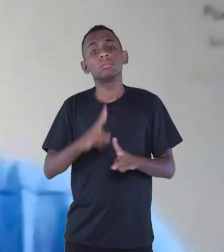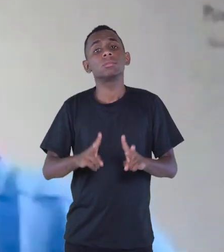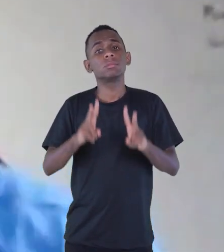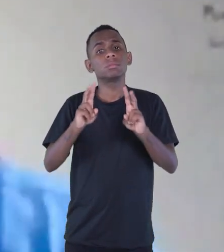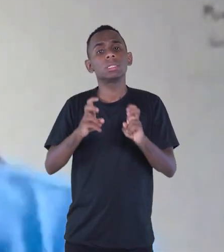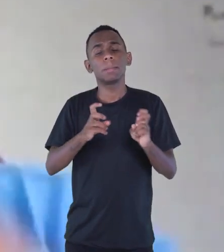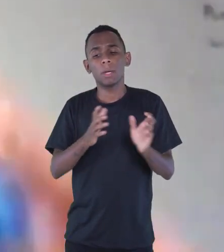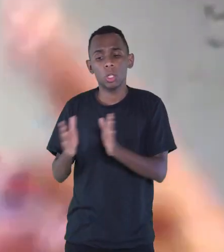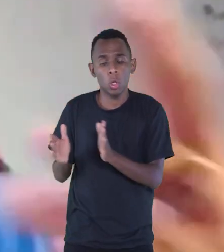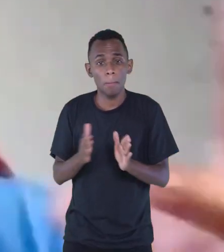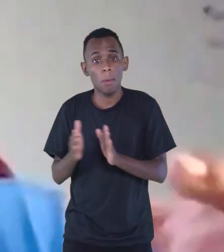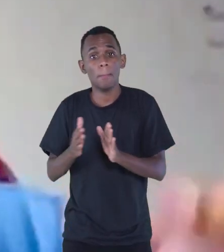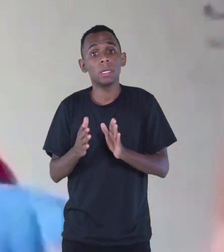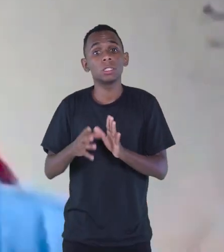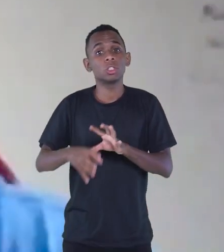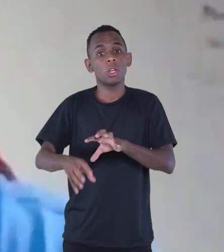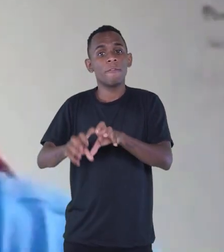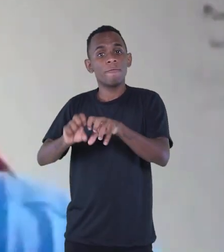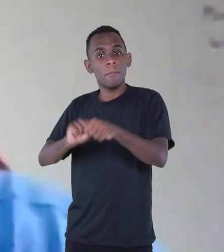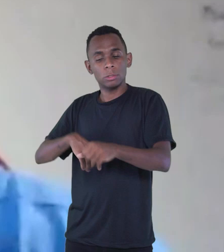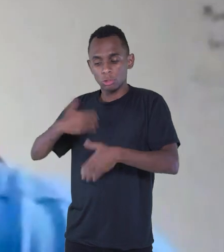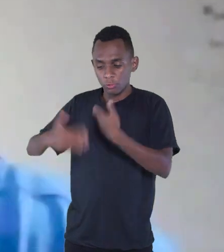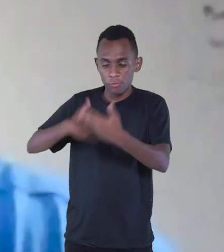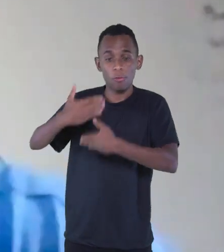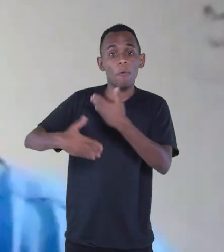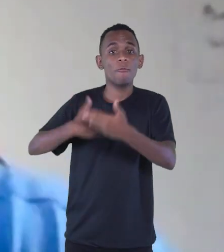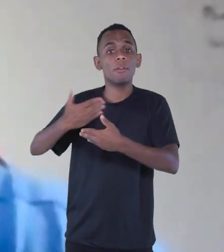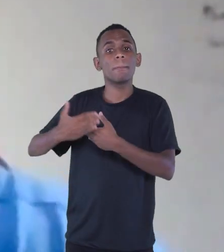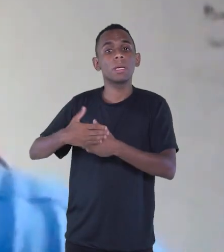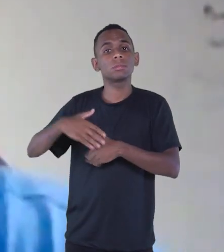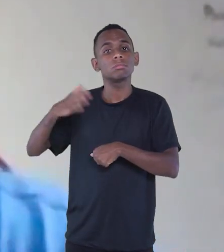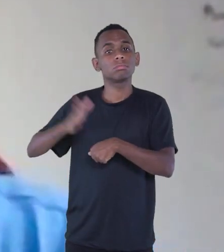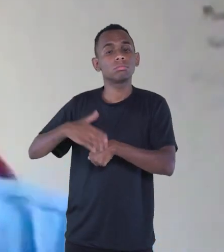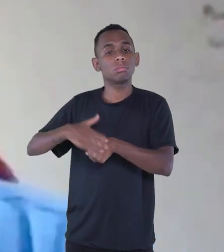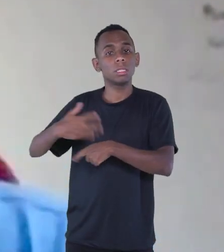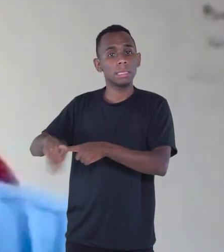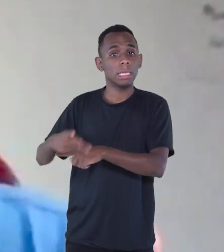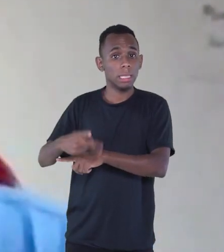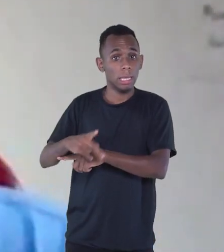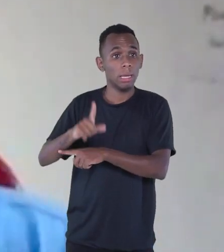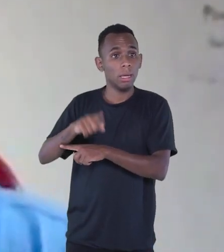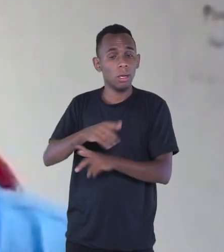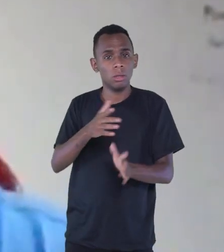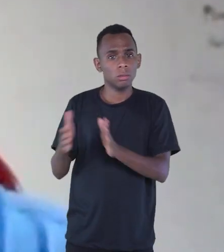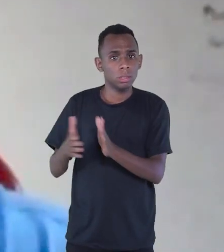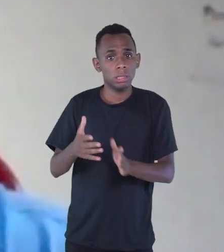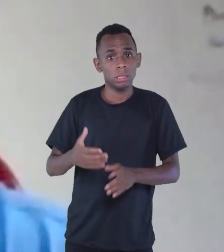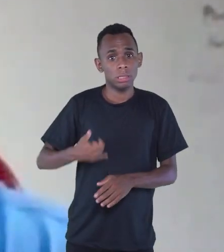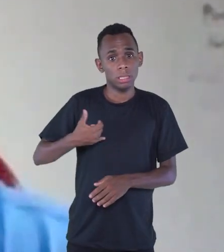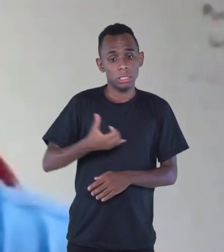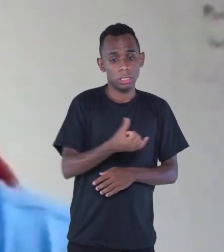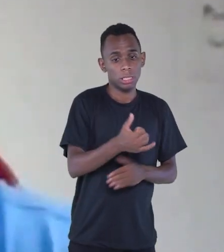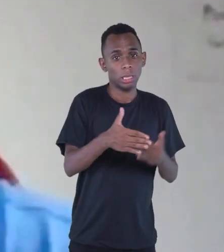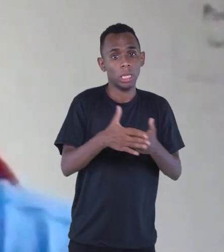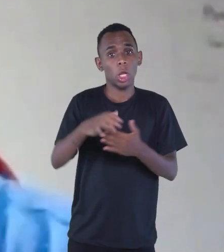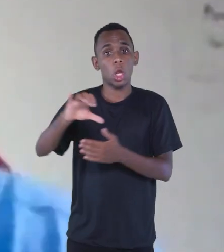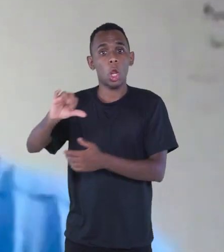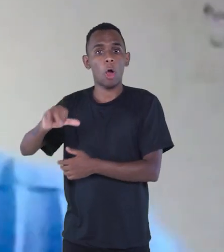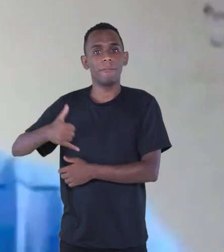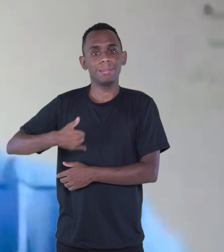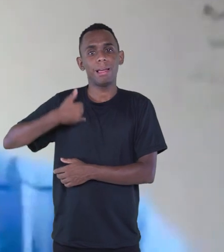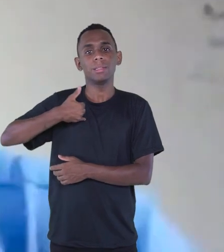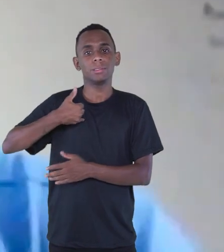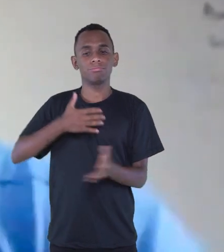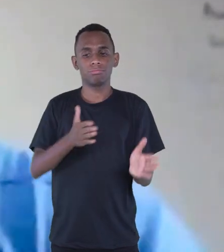importante na formação dele como homem. Ele fala que foi o período dos seis aos nove anos ali no Recife.